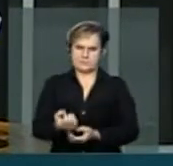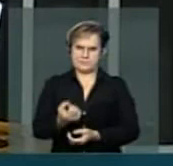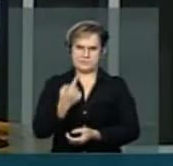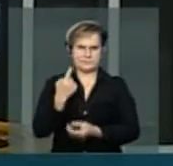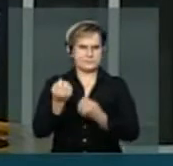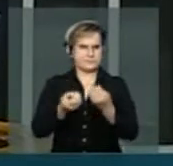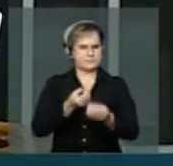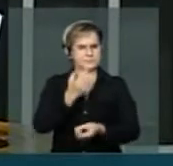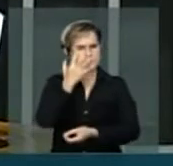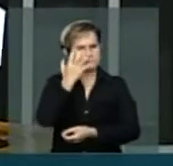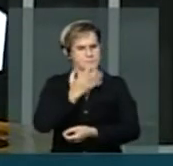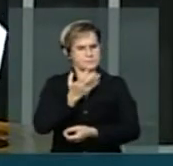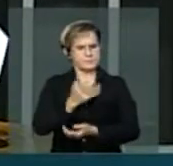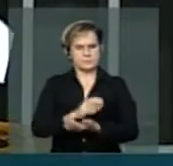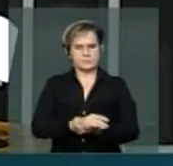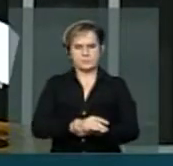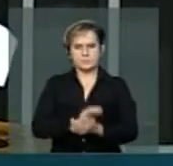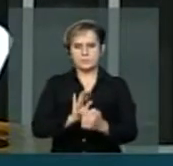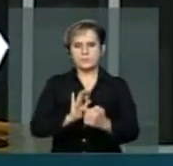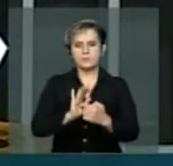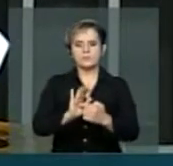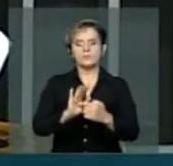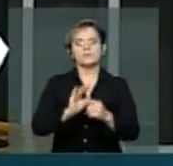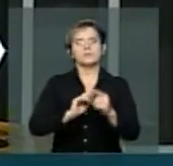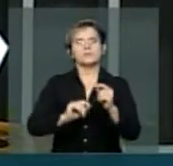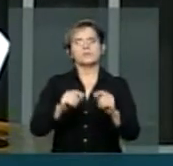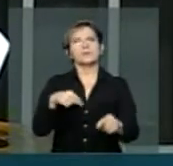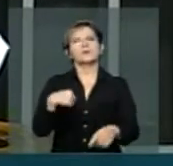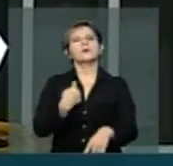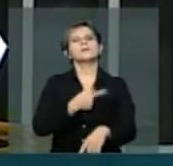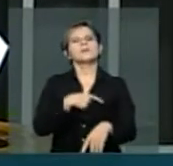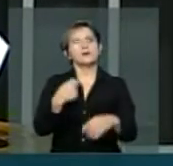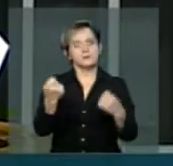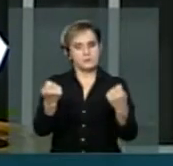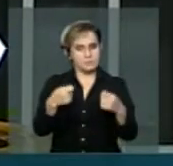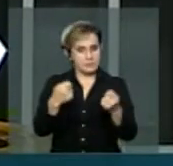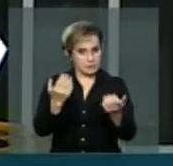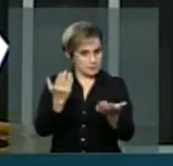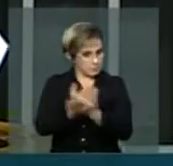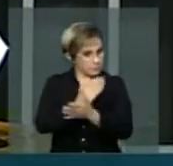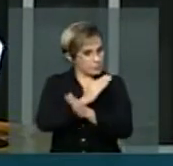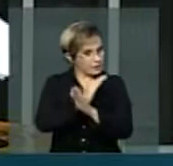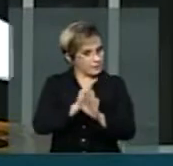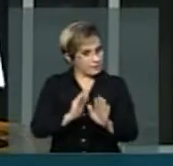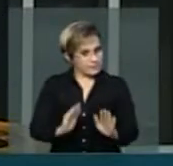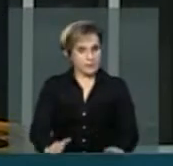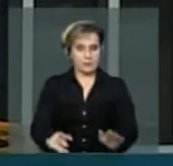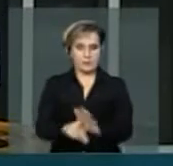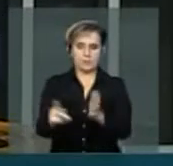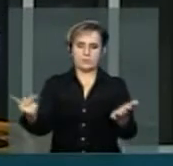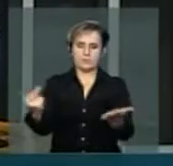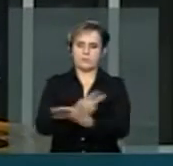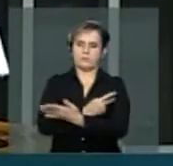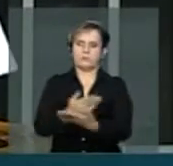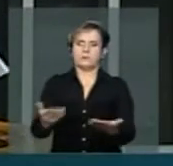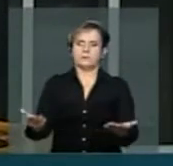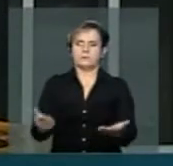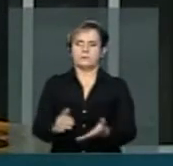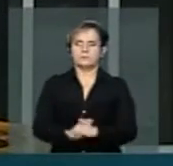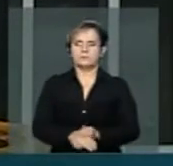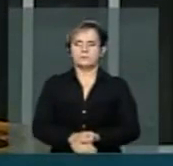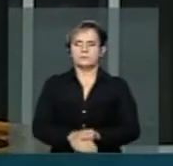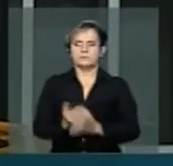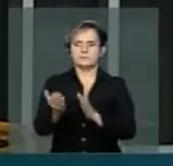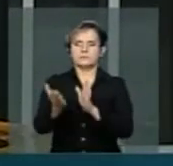Isso é muito grave, mostrando de que temos que dar um basta a esta situação. Então,